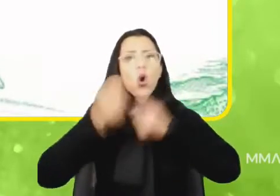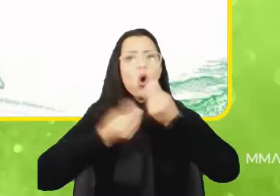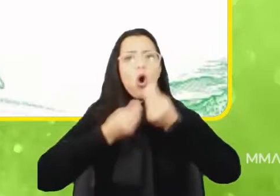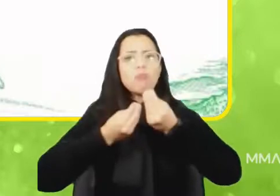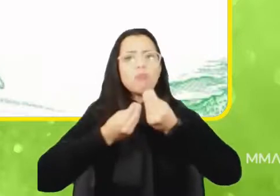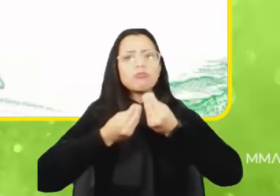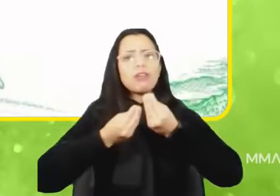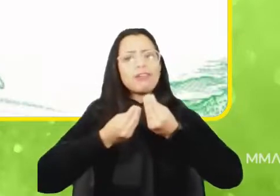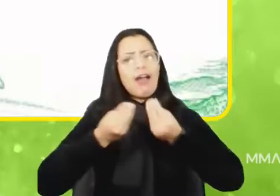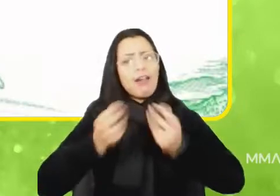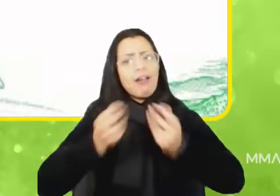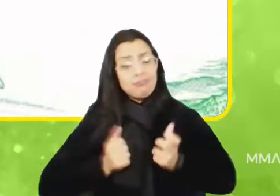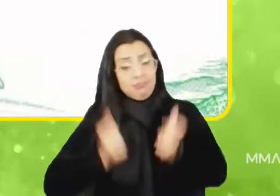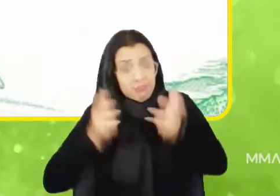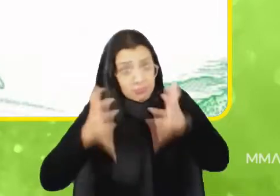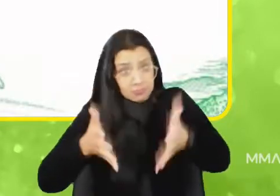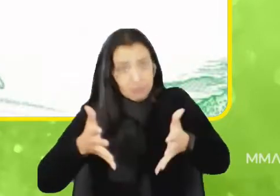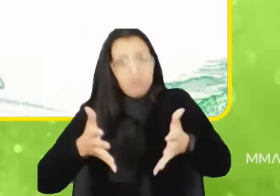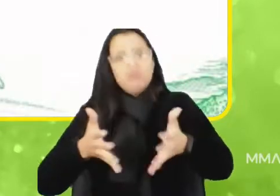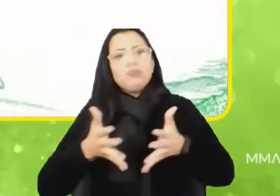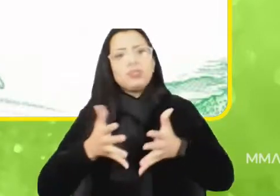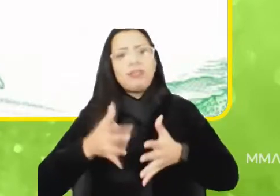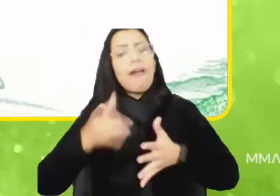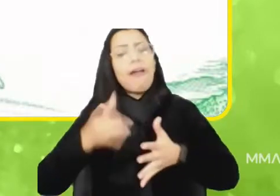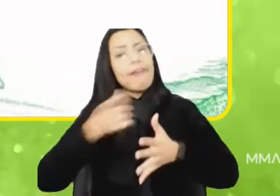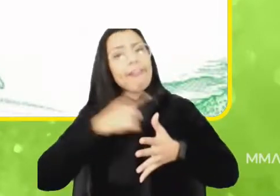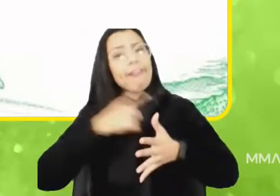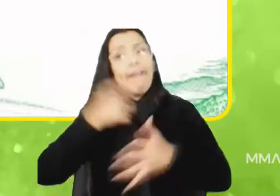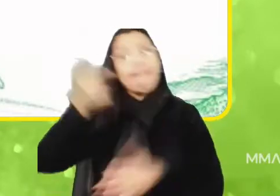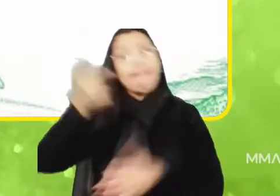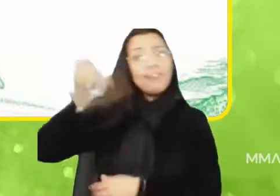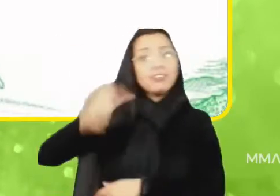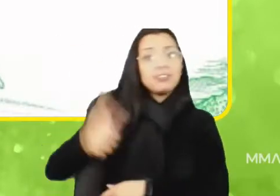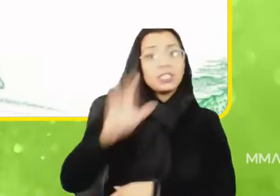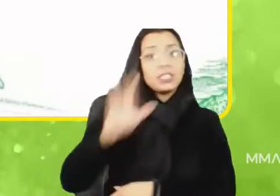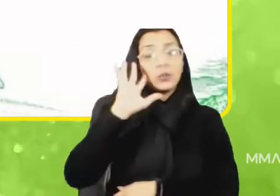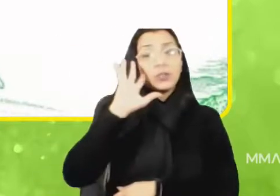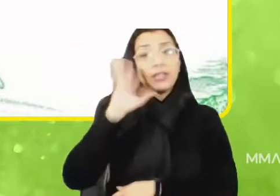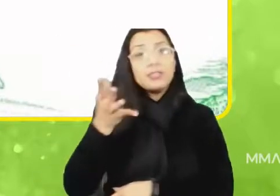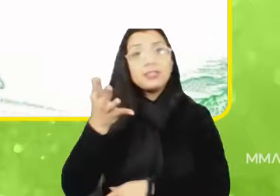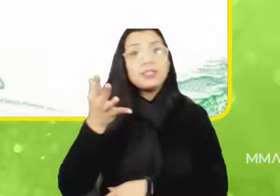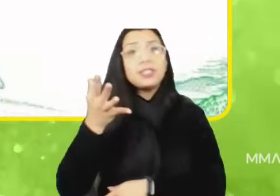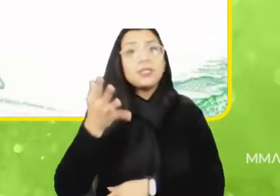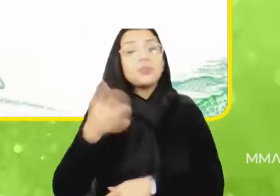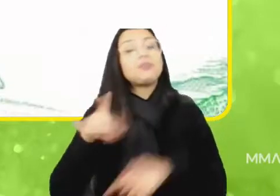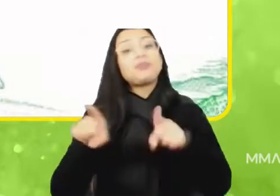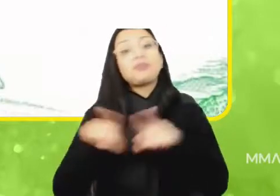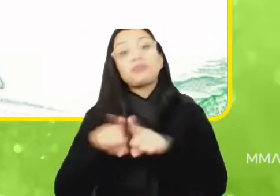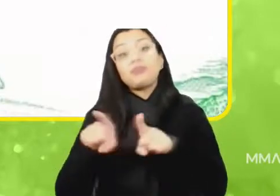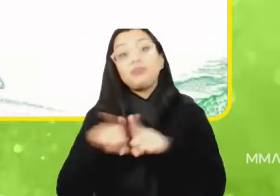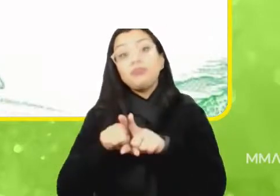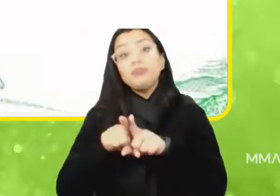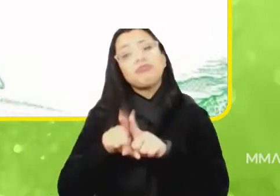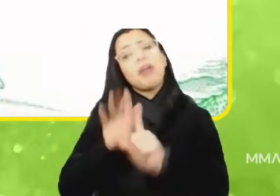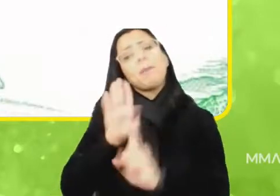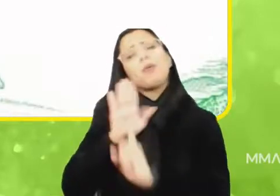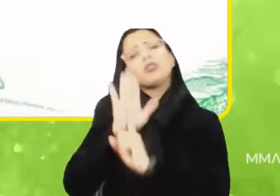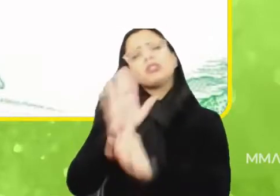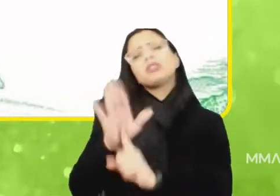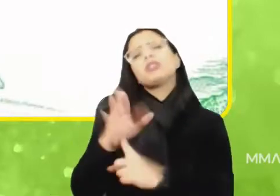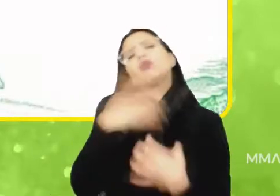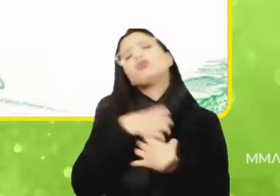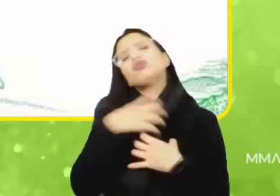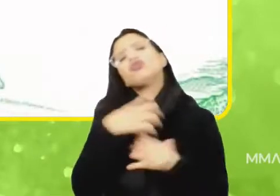iniciativas de recuperação da vegetação nativa ocorrem e o que tem sido feito e a gente vai trazer uma visão um pouco mais de